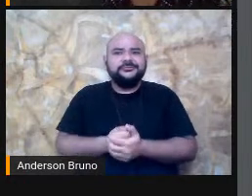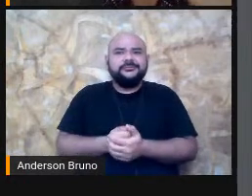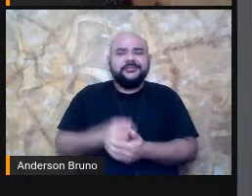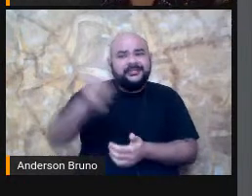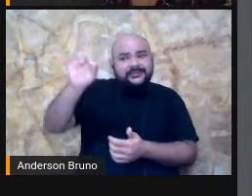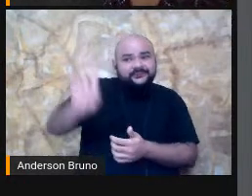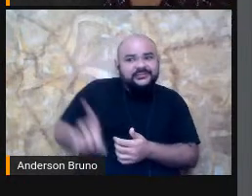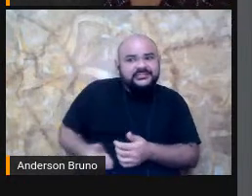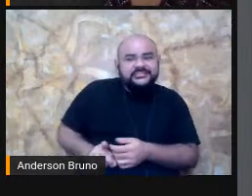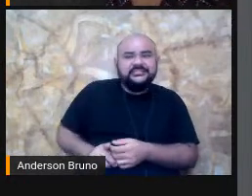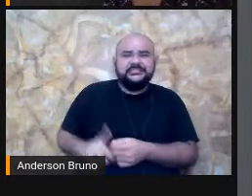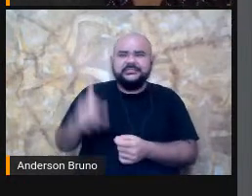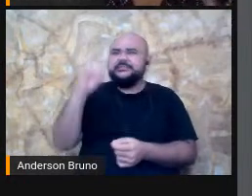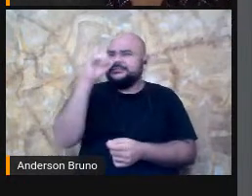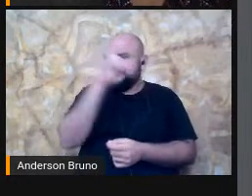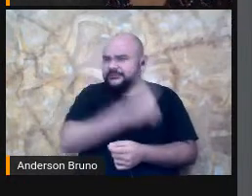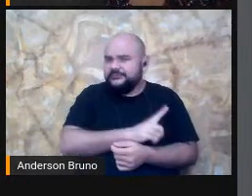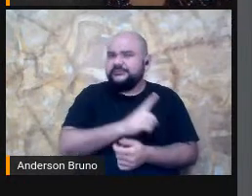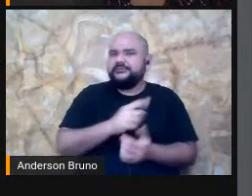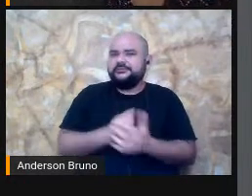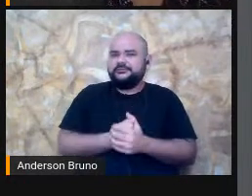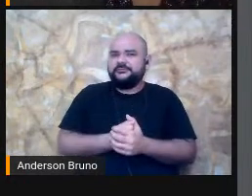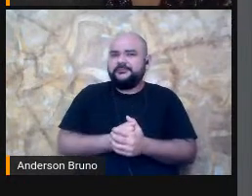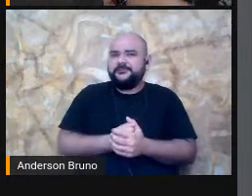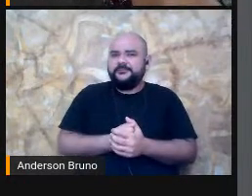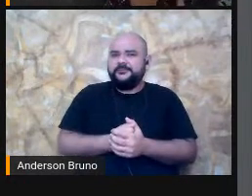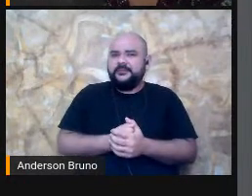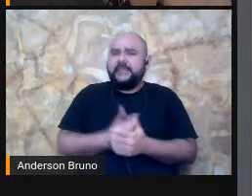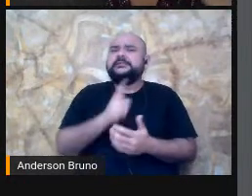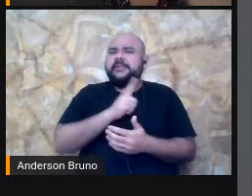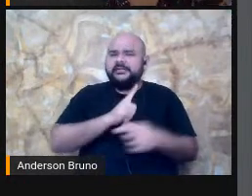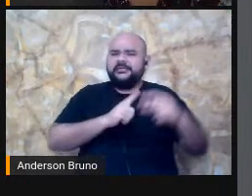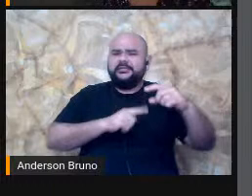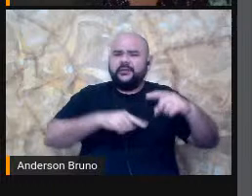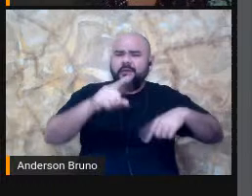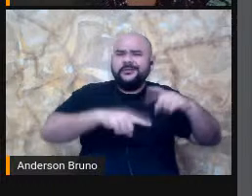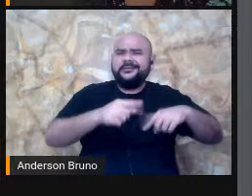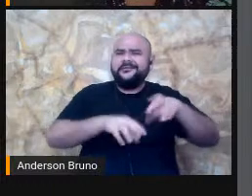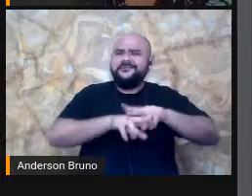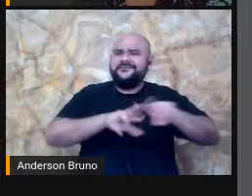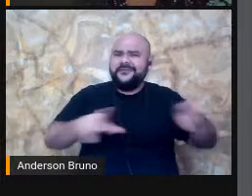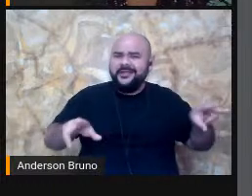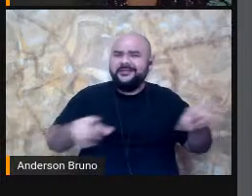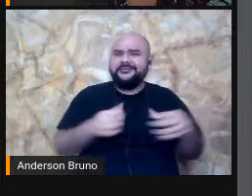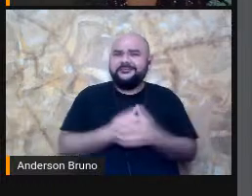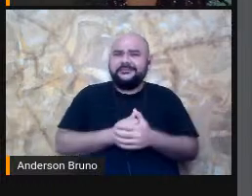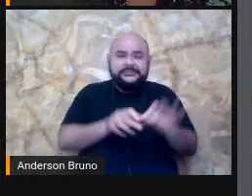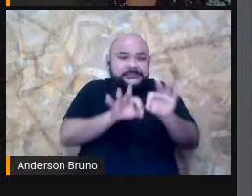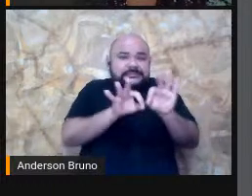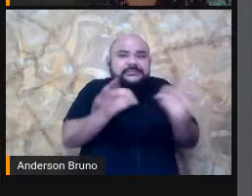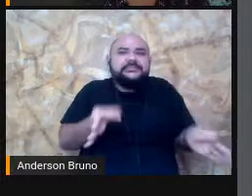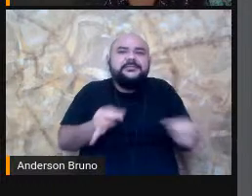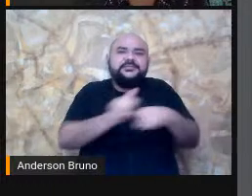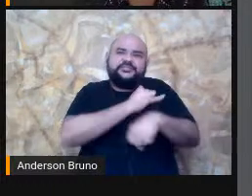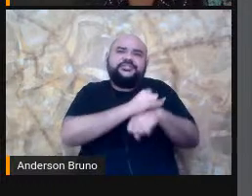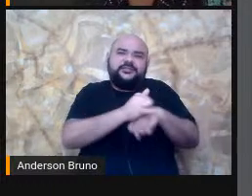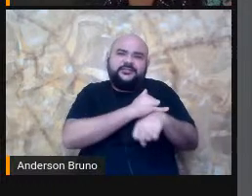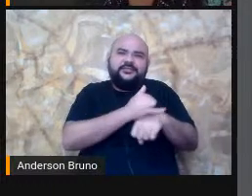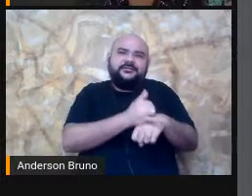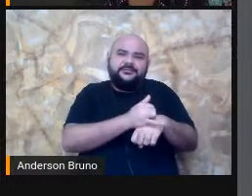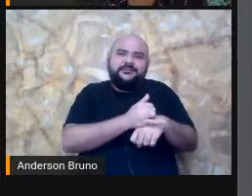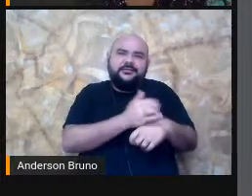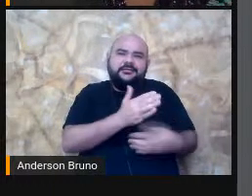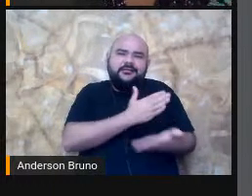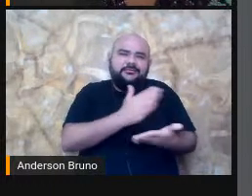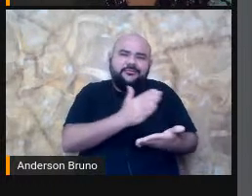De papel Que é recurso Pedagógico E que pode mudar A vida dessas Pessoas Né? Então